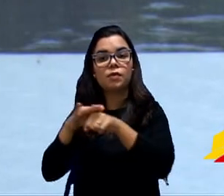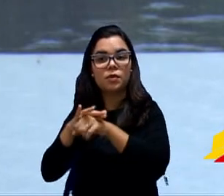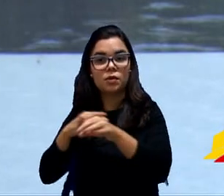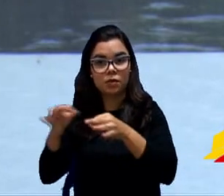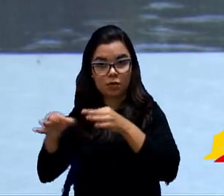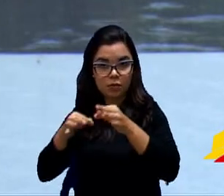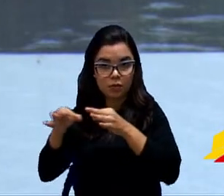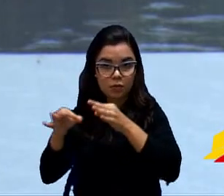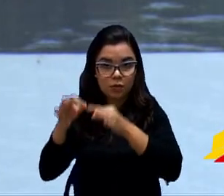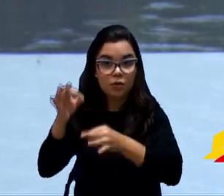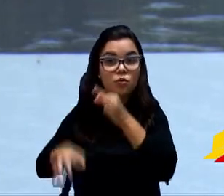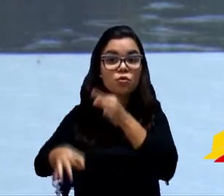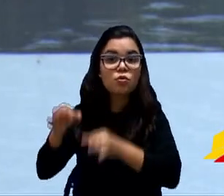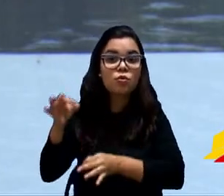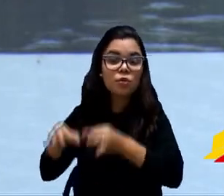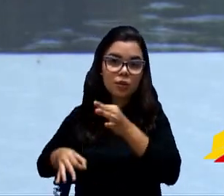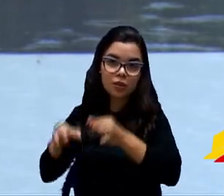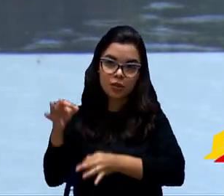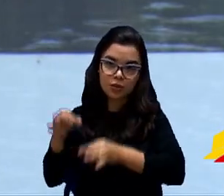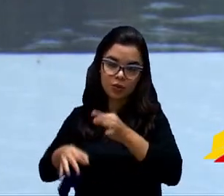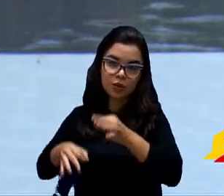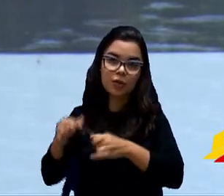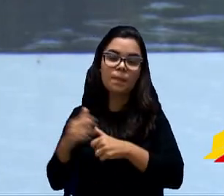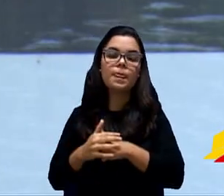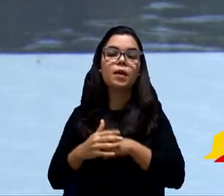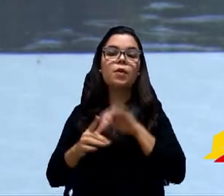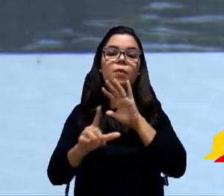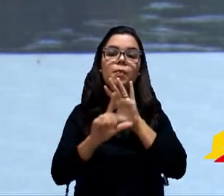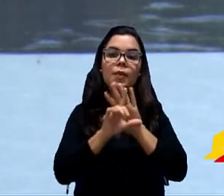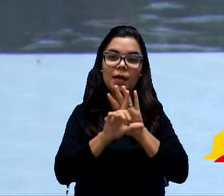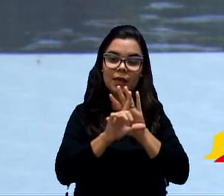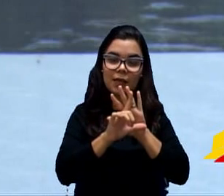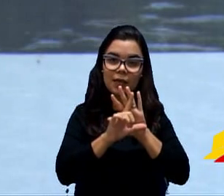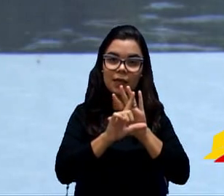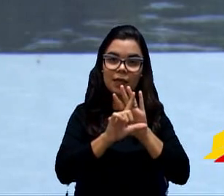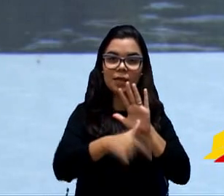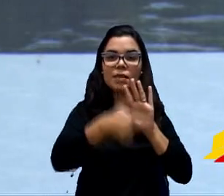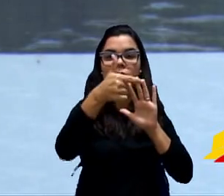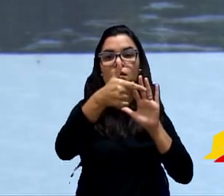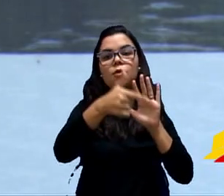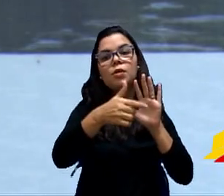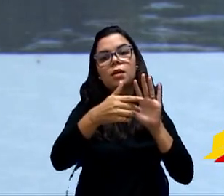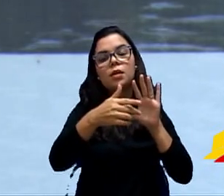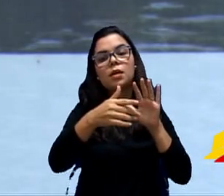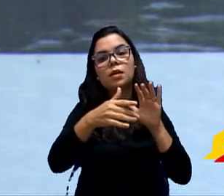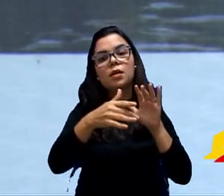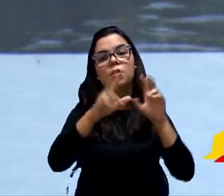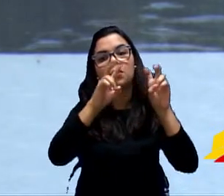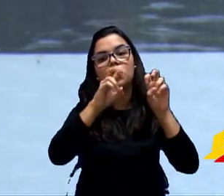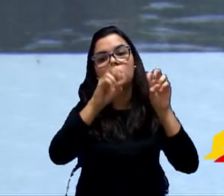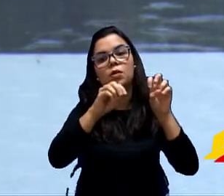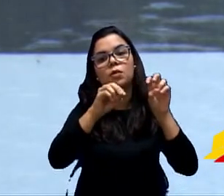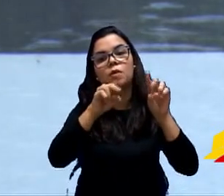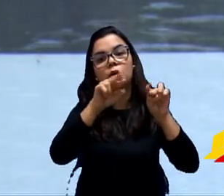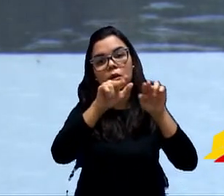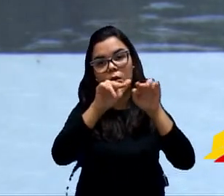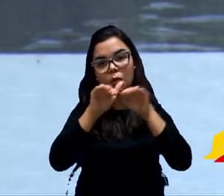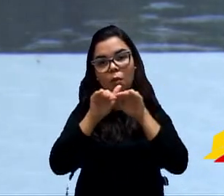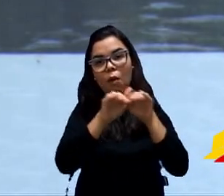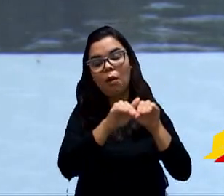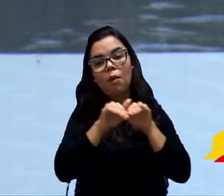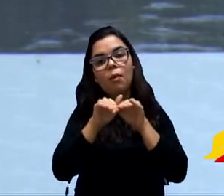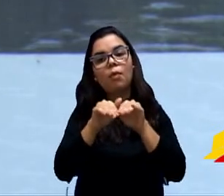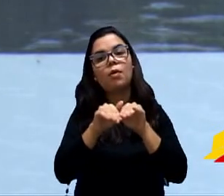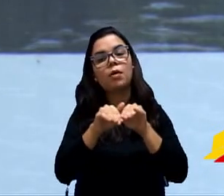Uma lei tratando do mesmo assunto, fazendo uma segunda lei, sendo aprovada, automaticamente a lei anterior, ela